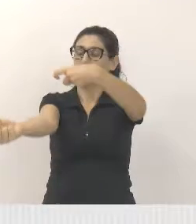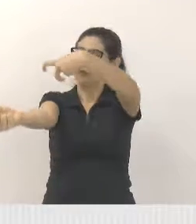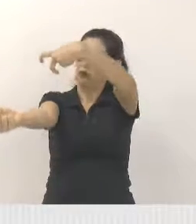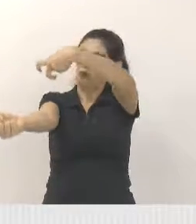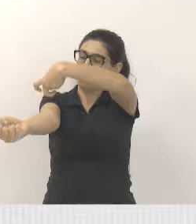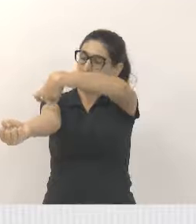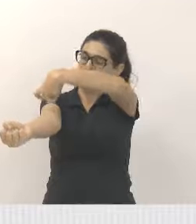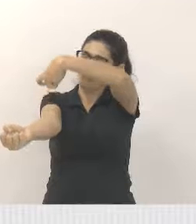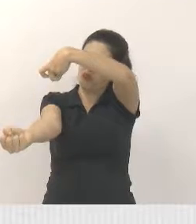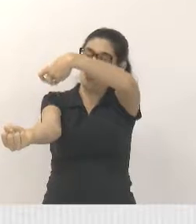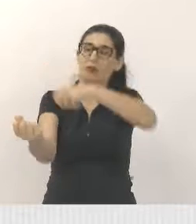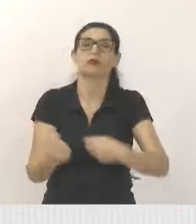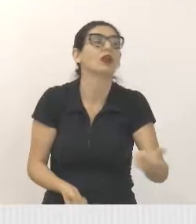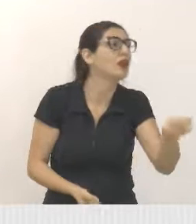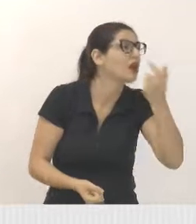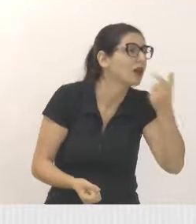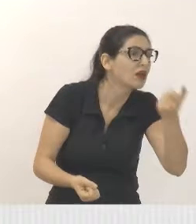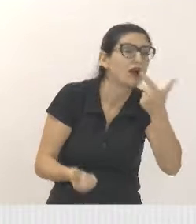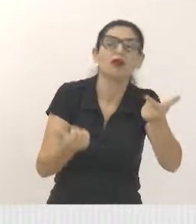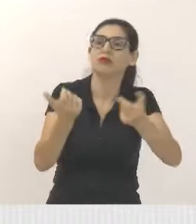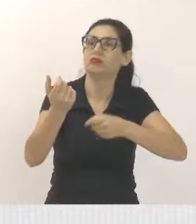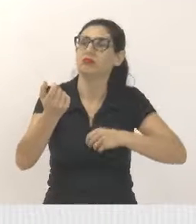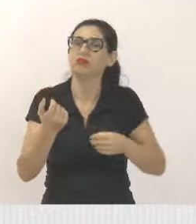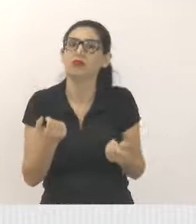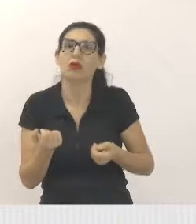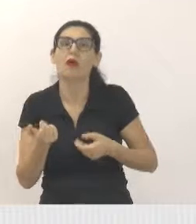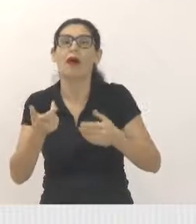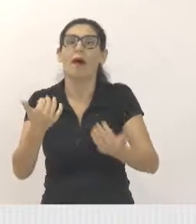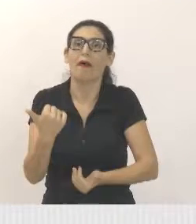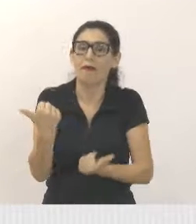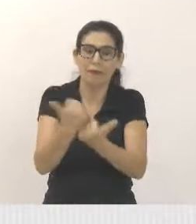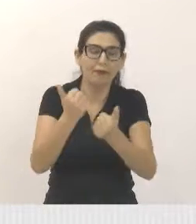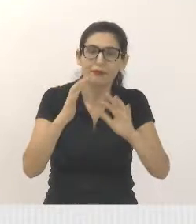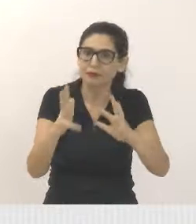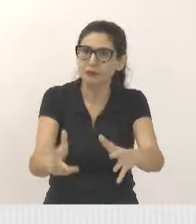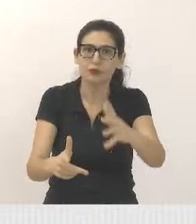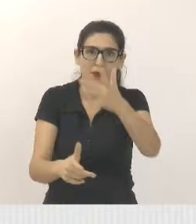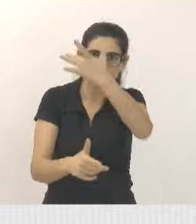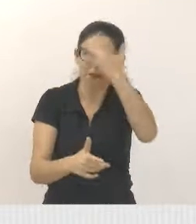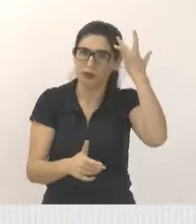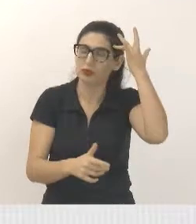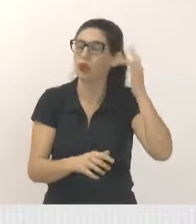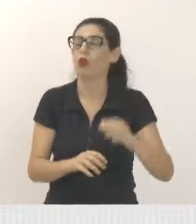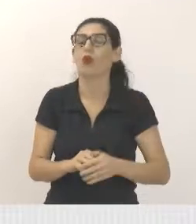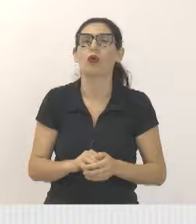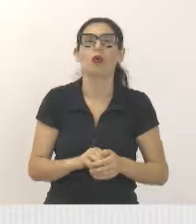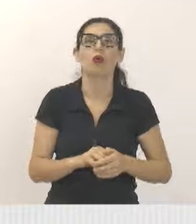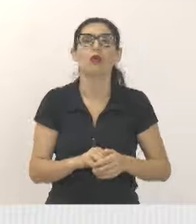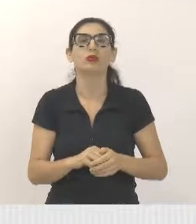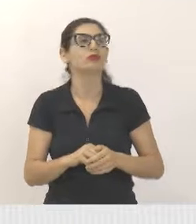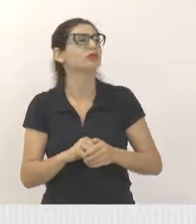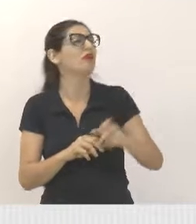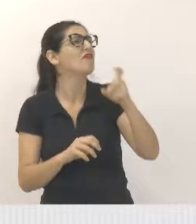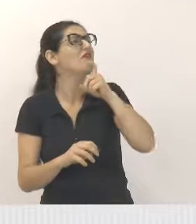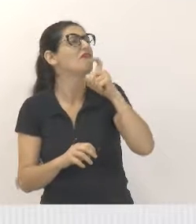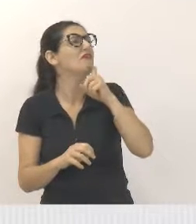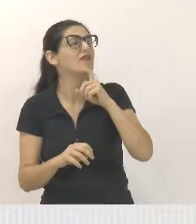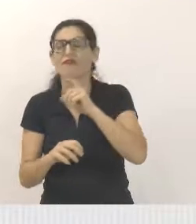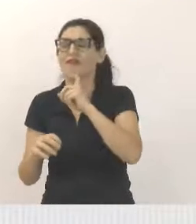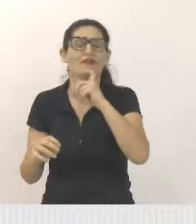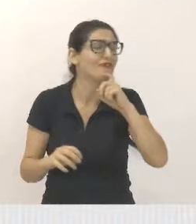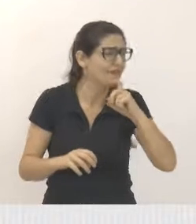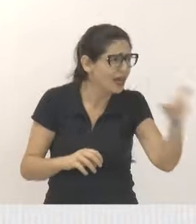diferenciando, fazendo a triagem e colocando, fazendo a distinção, quem é verde, quem é azul, quem é